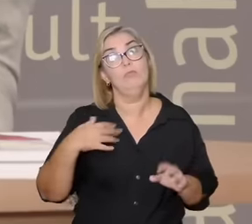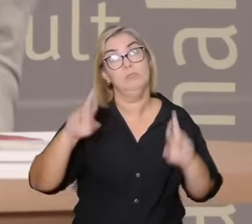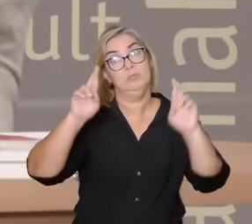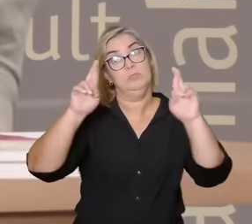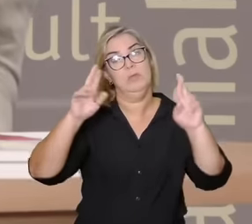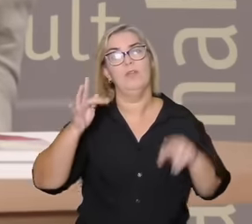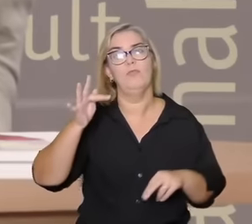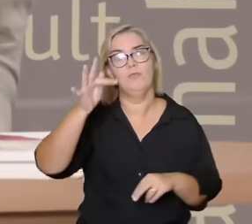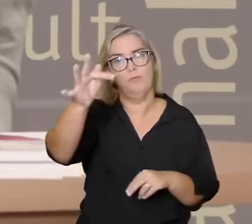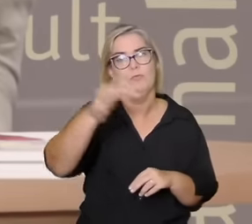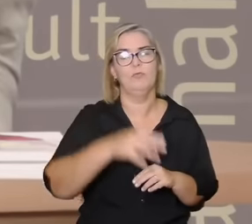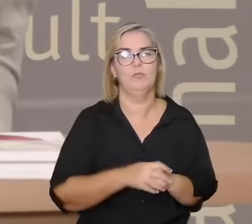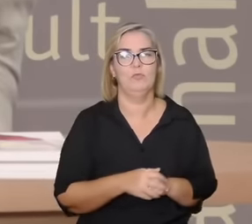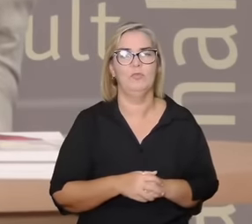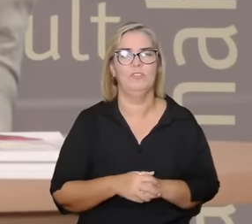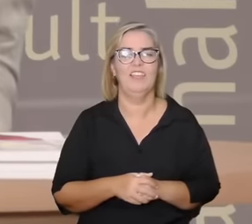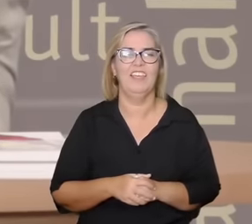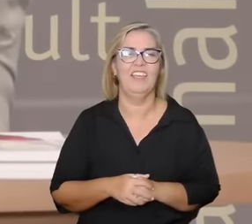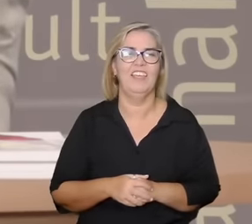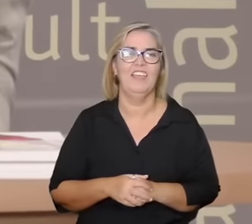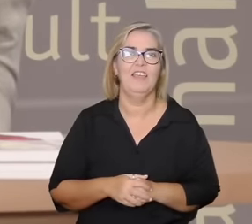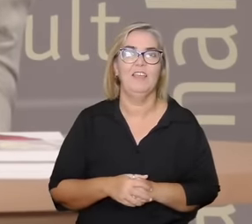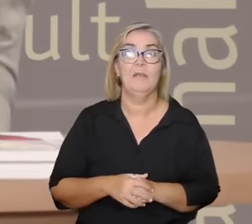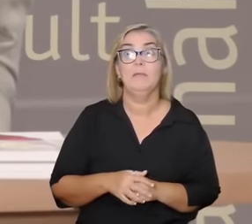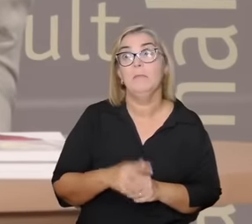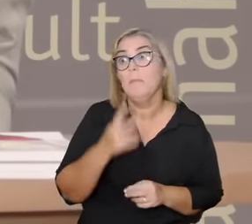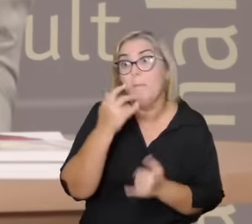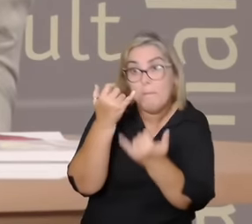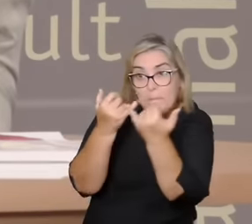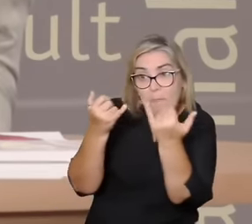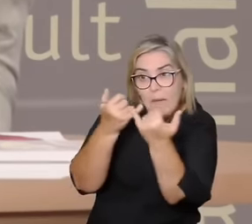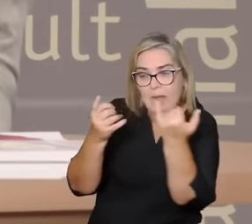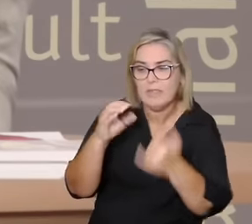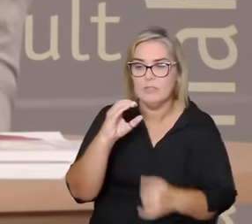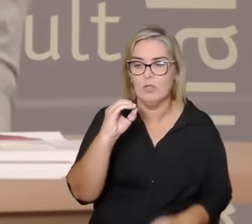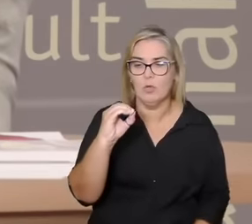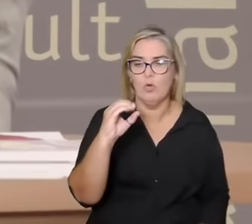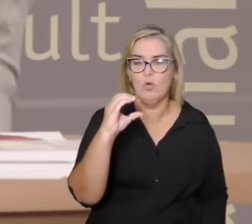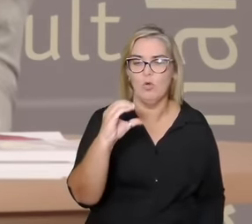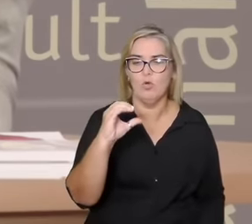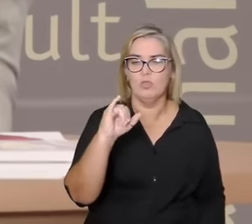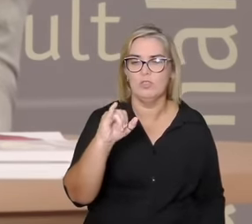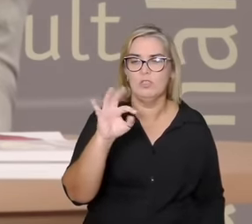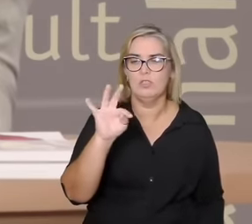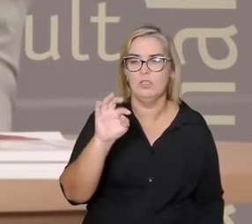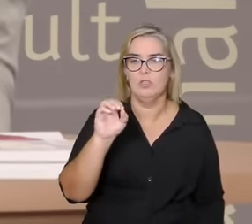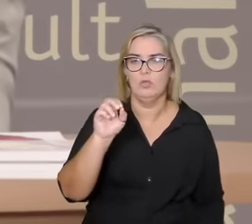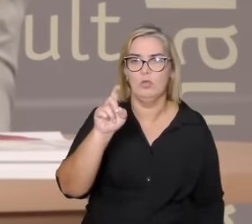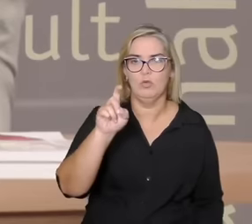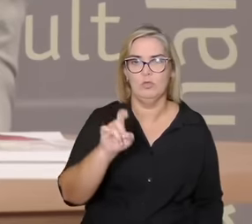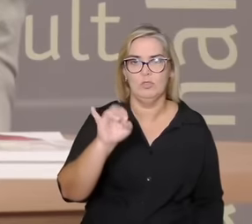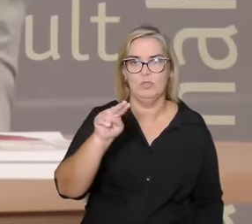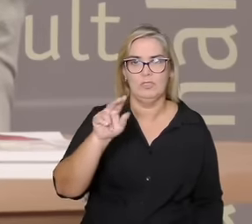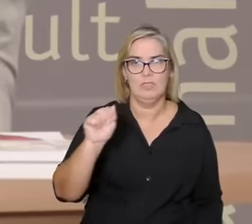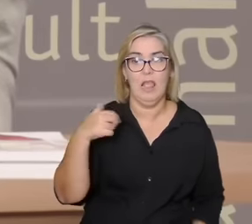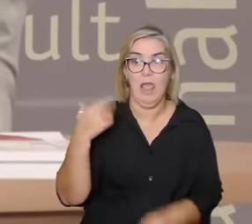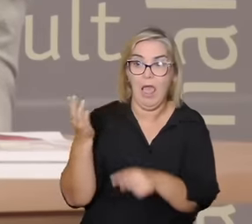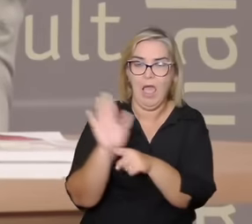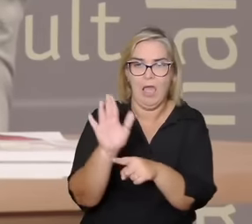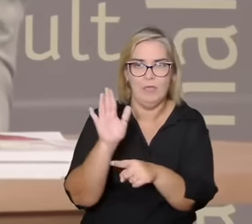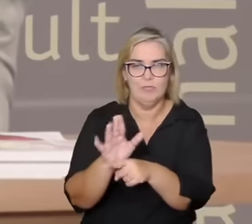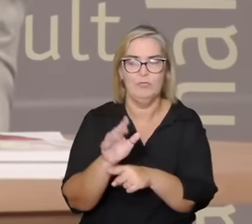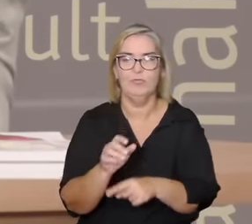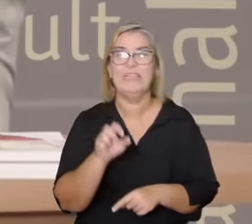mal ocitocina o mundo está resolvido não estou falando isso mas o estudo mostrou que a produção que